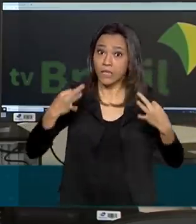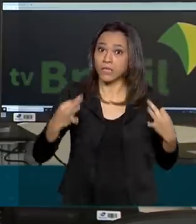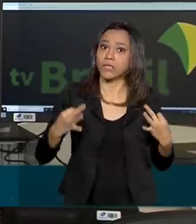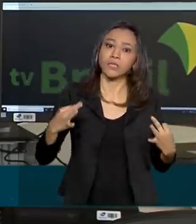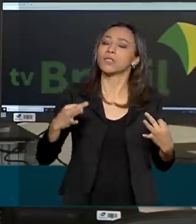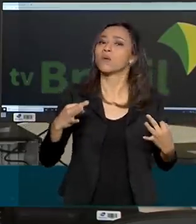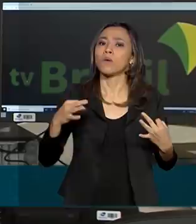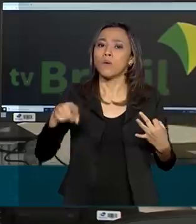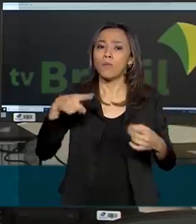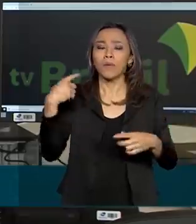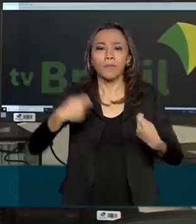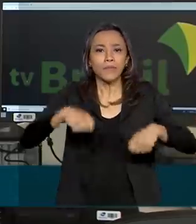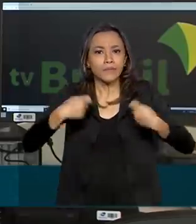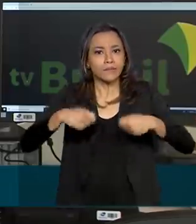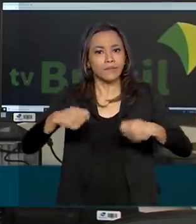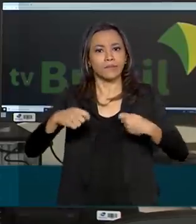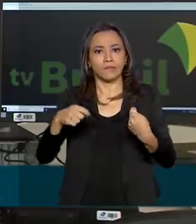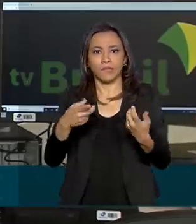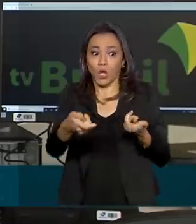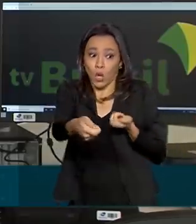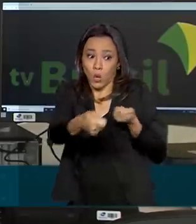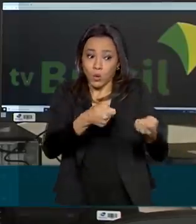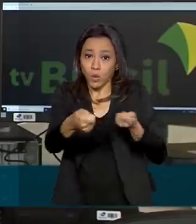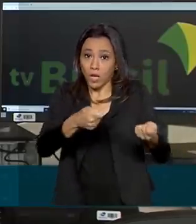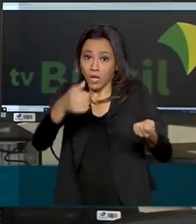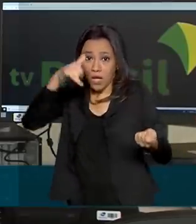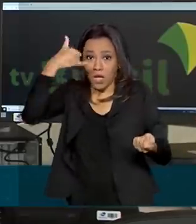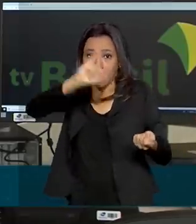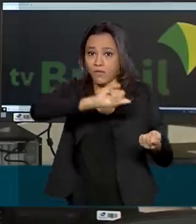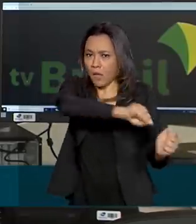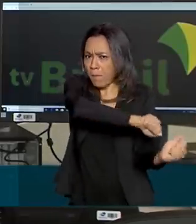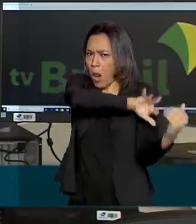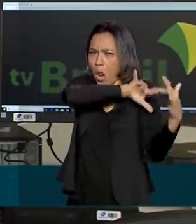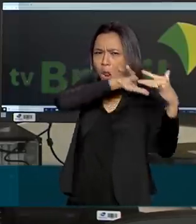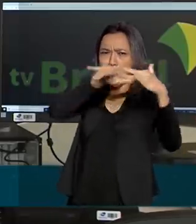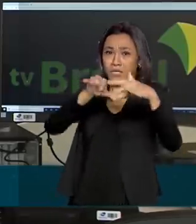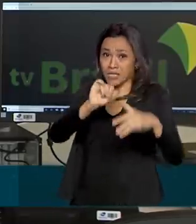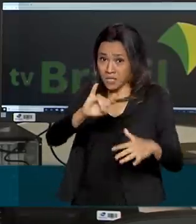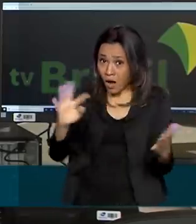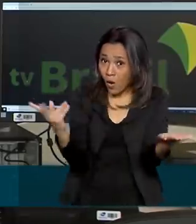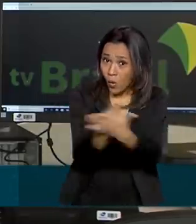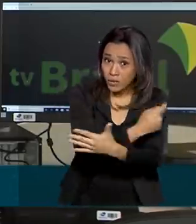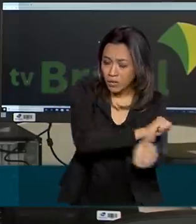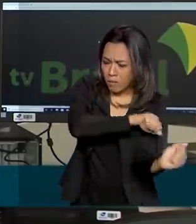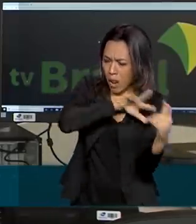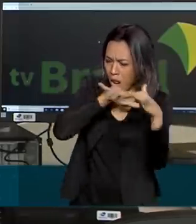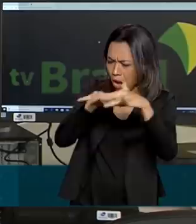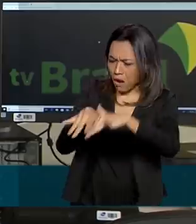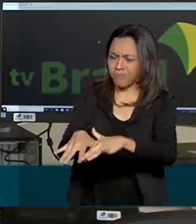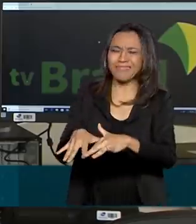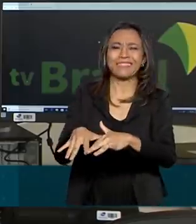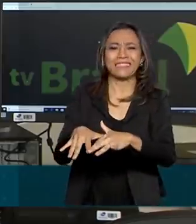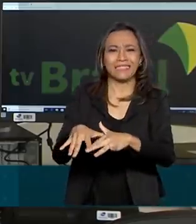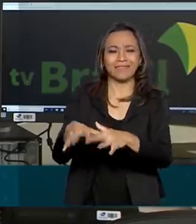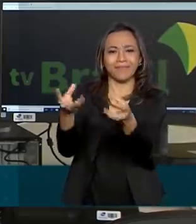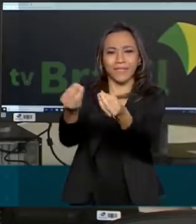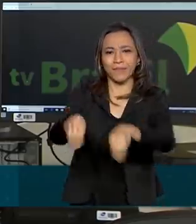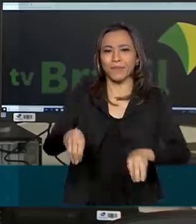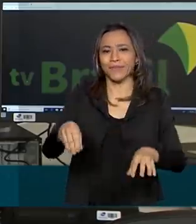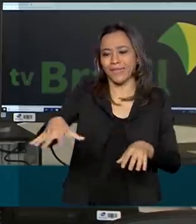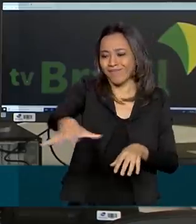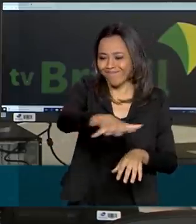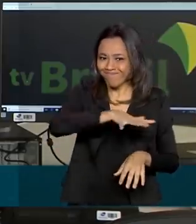que podem ter que tomar medidas de controle da praga. Em caso de infestação, os insetos podem causar danos às lavouras e